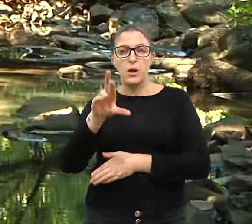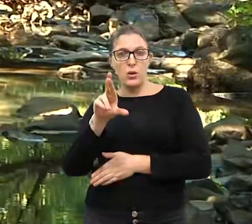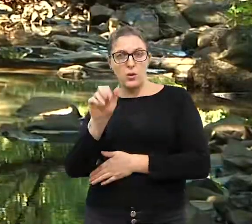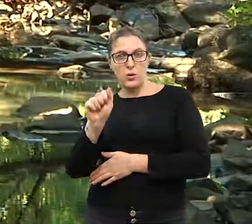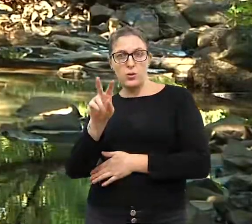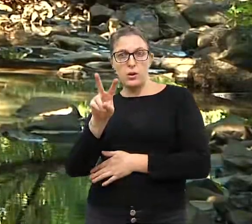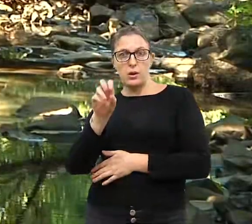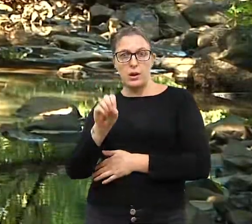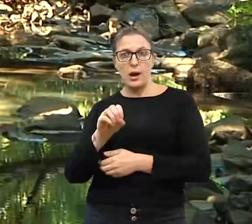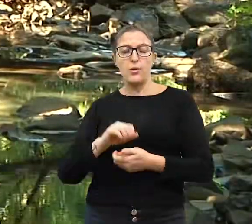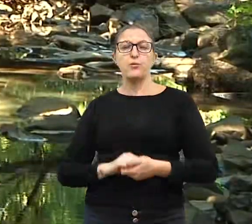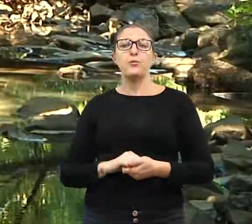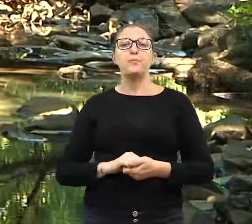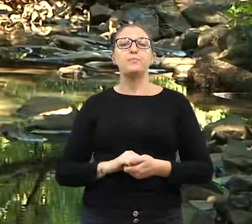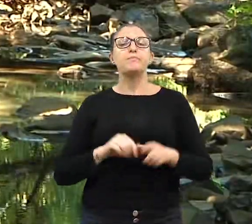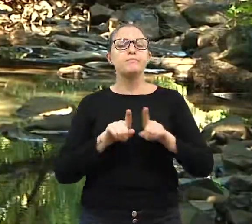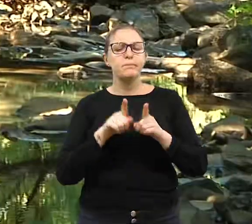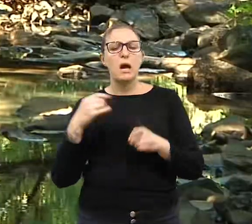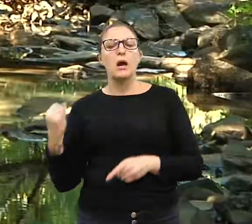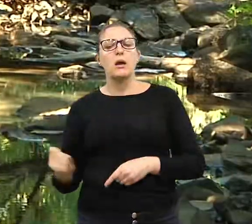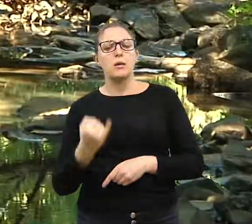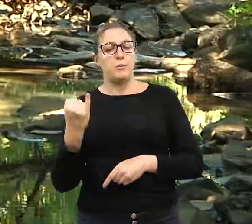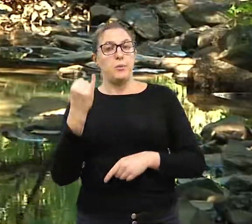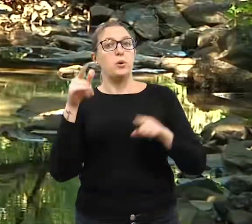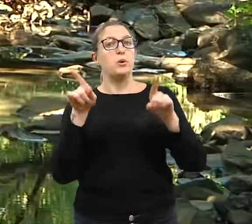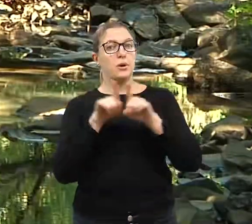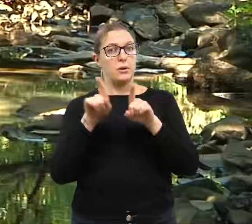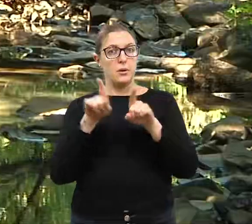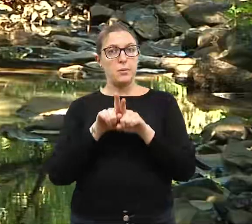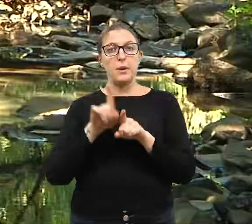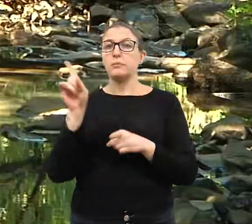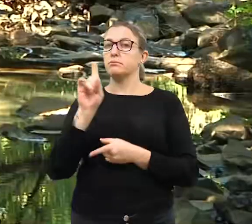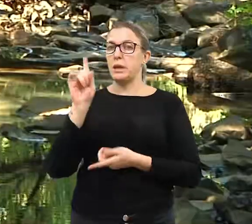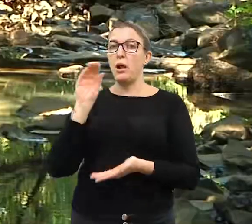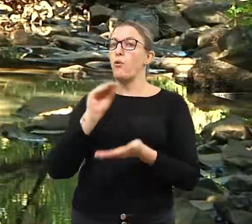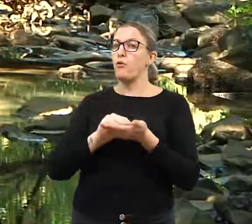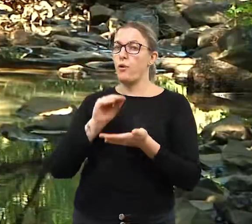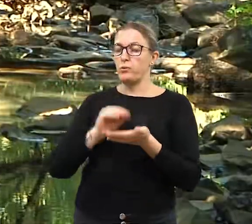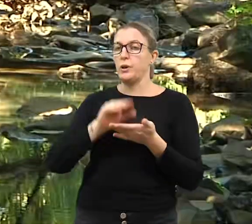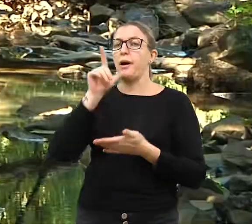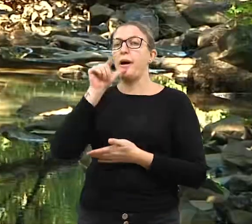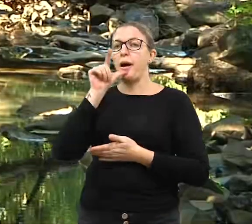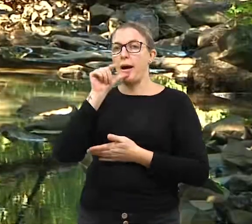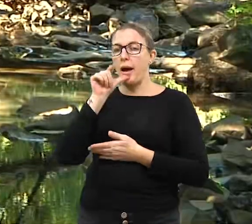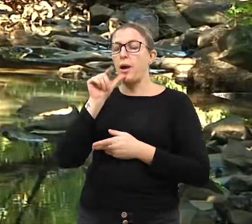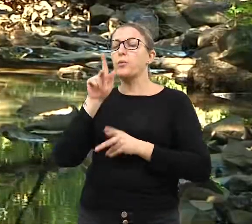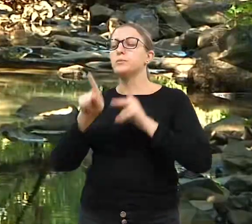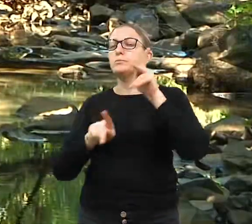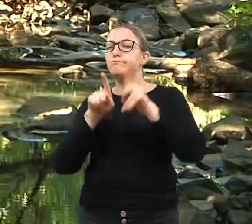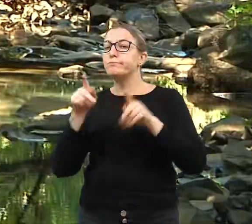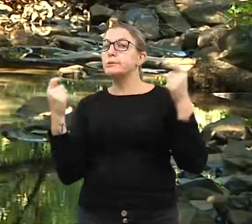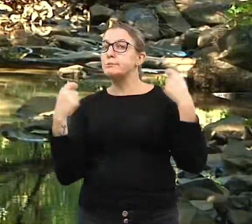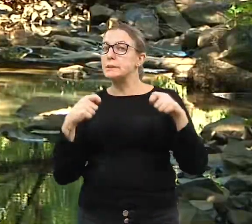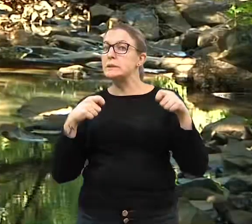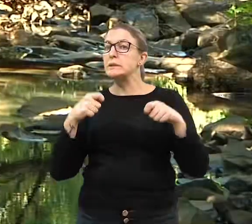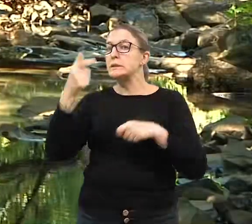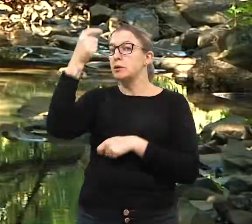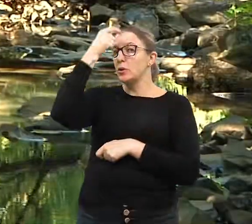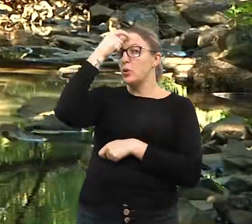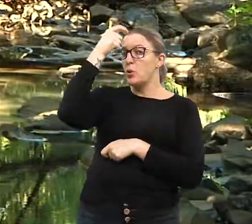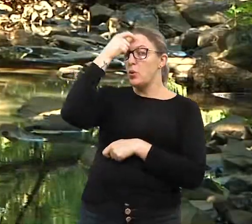Mas mais importante que isso, para não passar por um racionamento de água, é importante que a população tenha